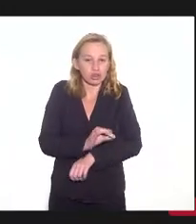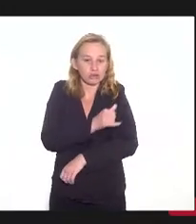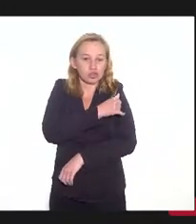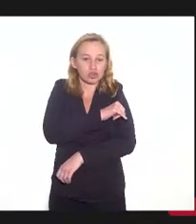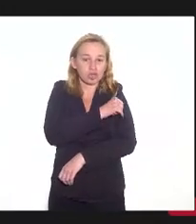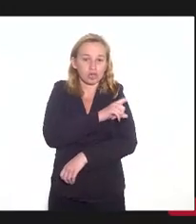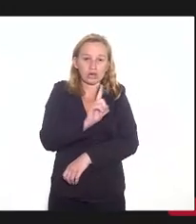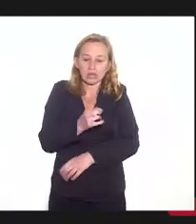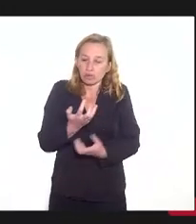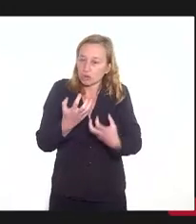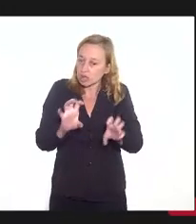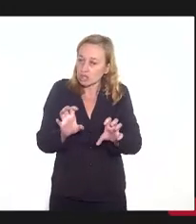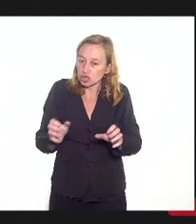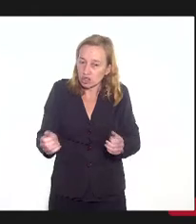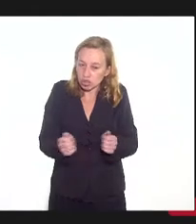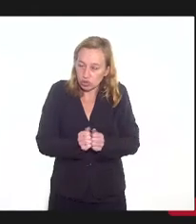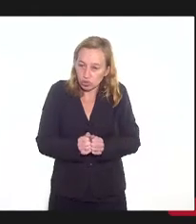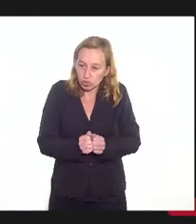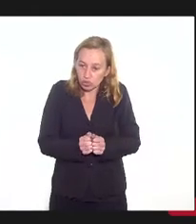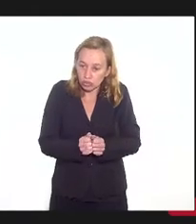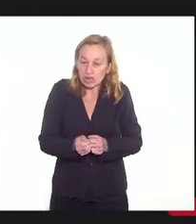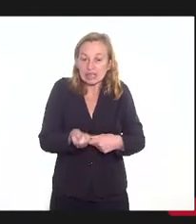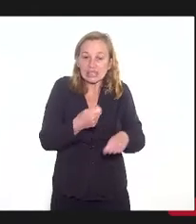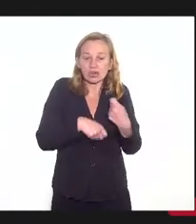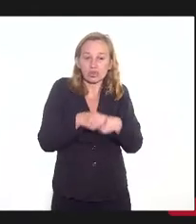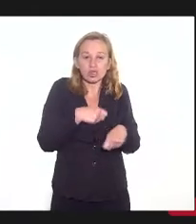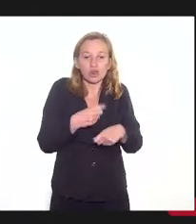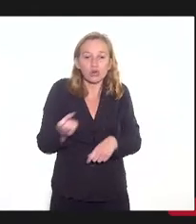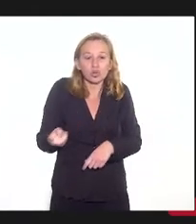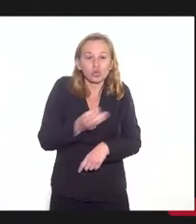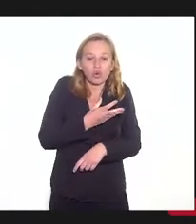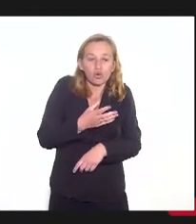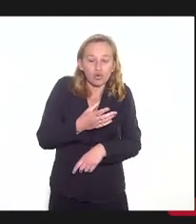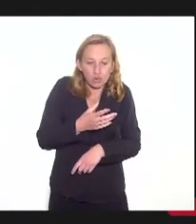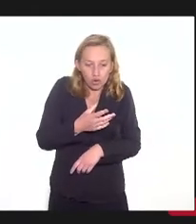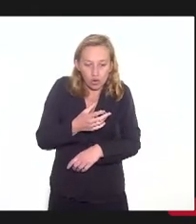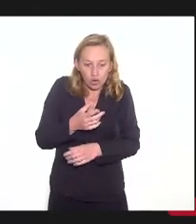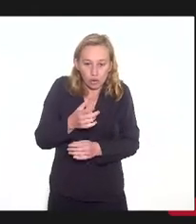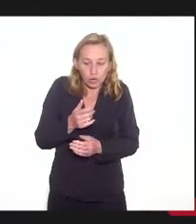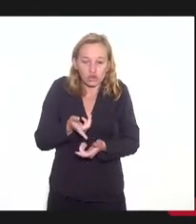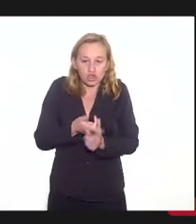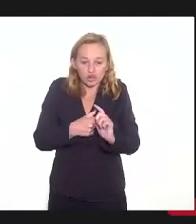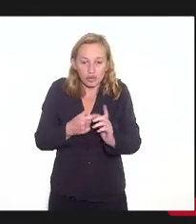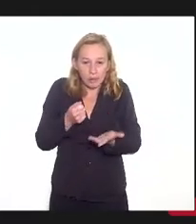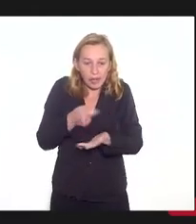não quis entrar nisso porque ia negociar um novo regime. Estou falando do ano de 2020.